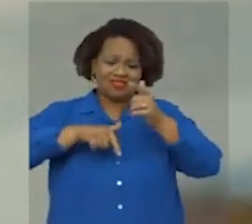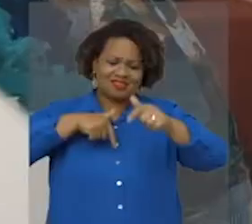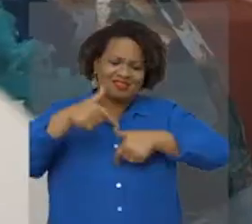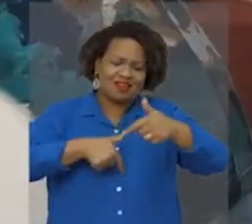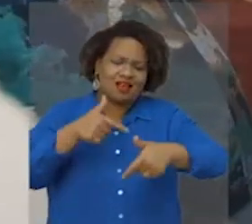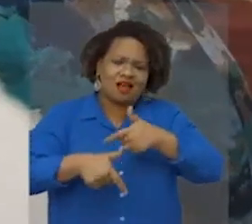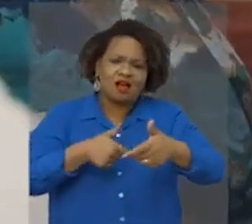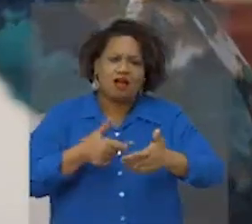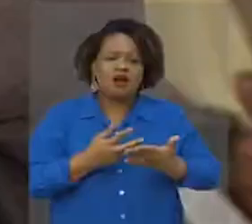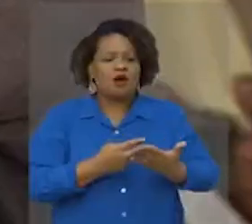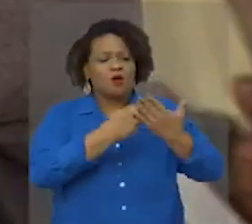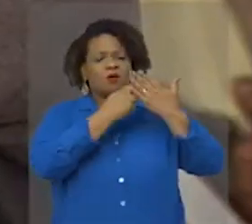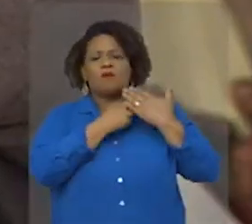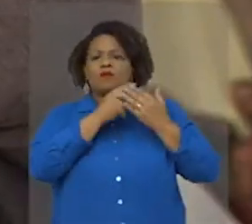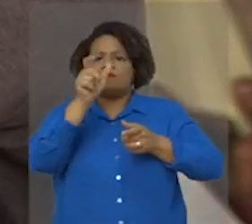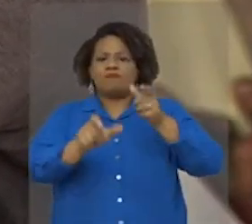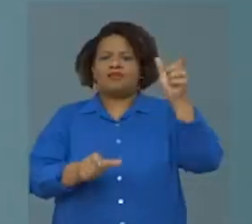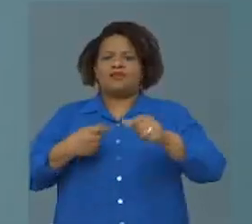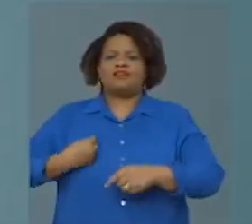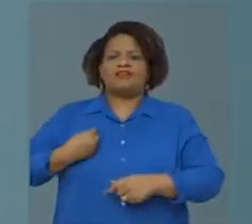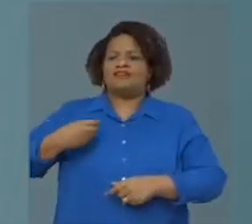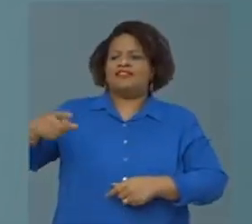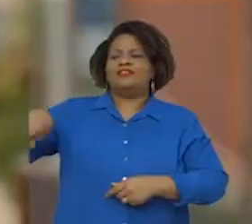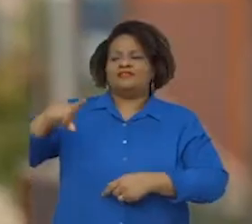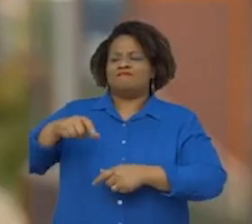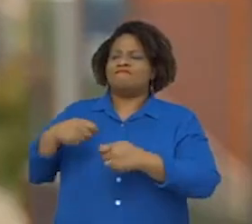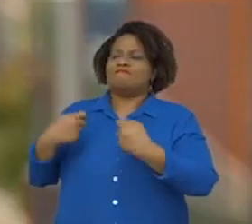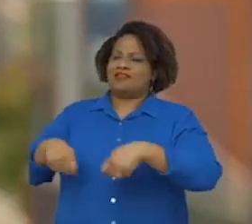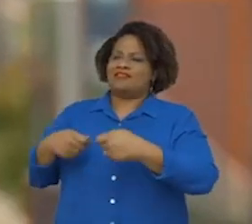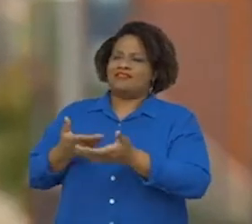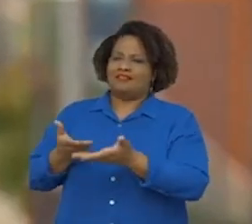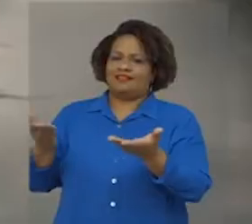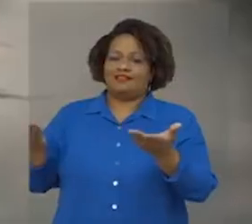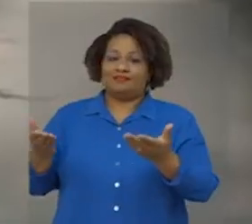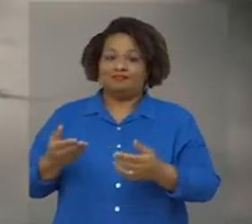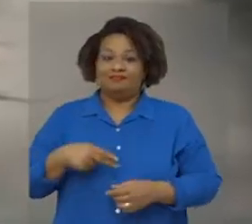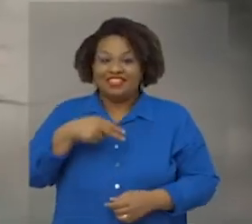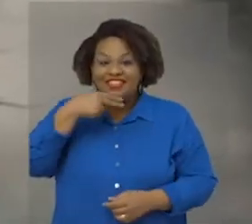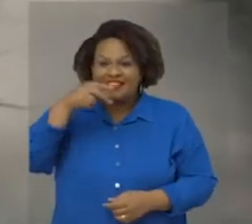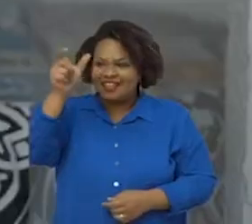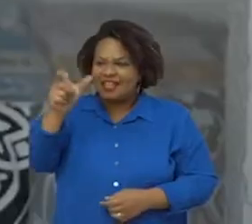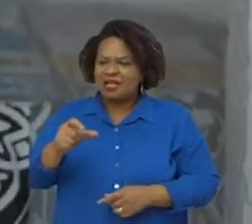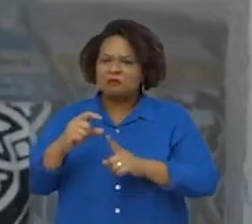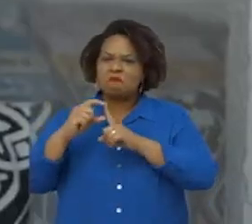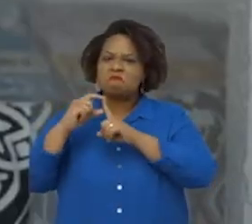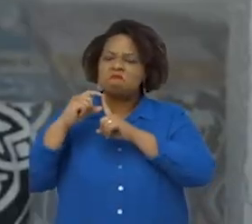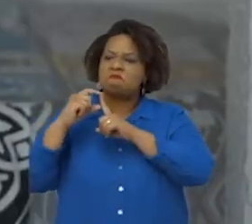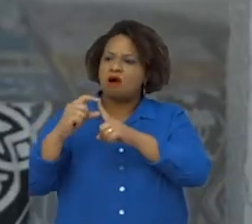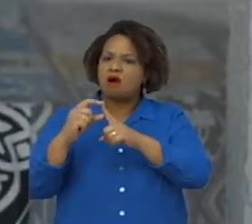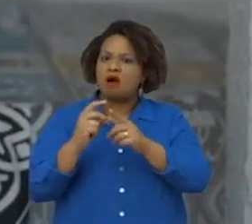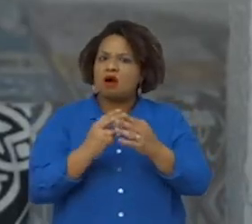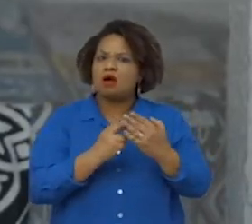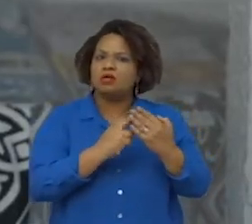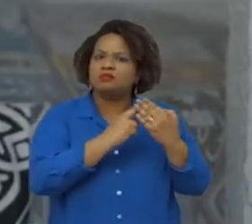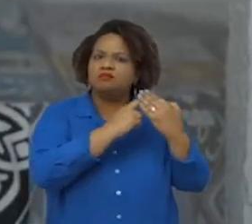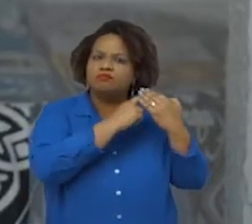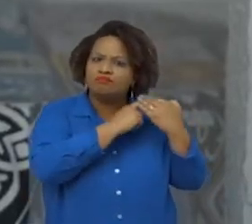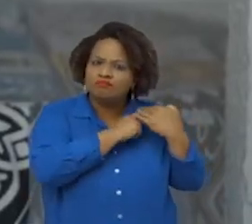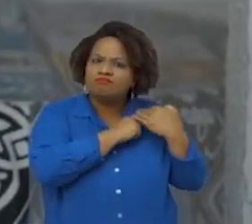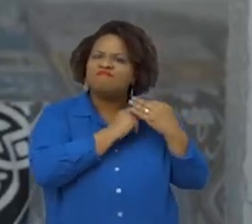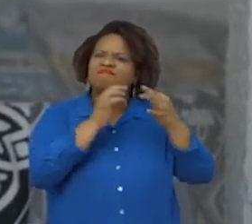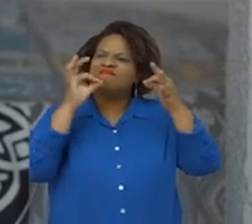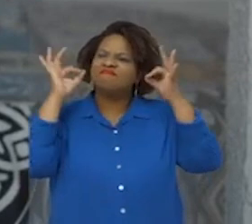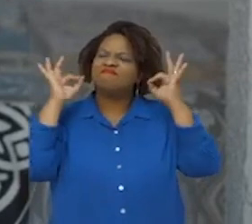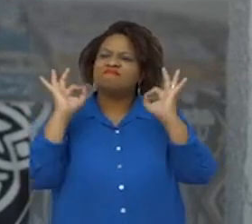e compromisso com a vida daqueles que mais precisam. A SEMINET é um homem de palavra, de responsabilidade,